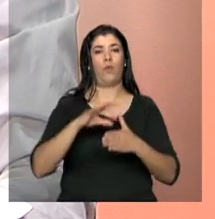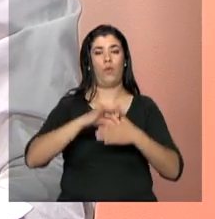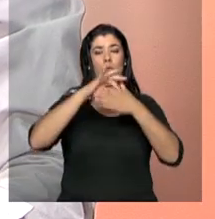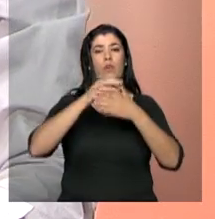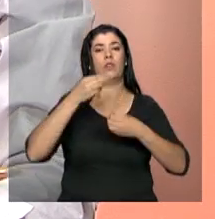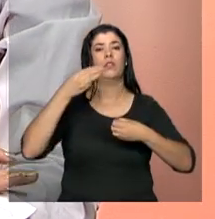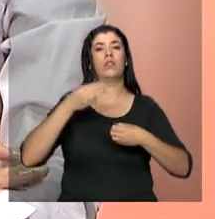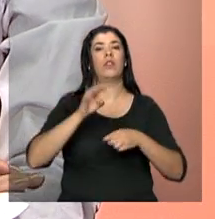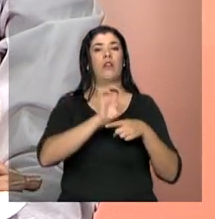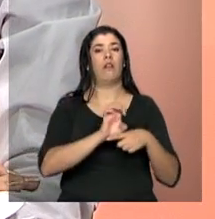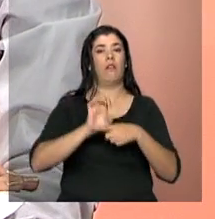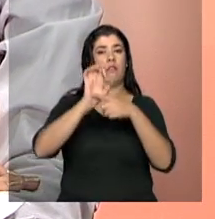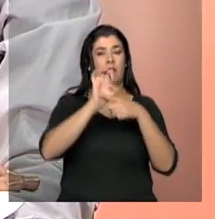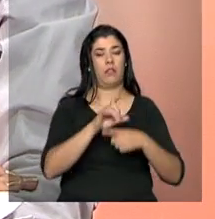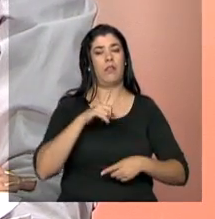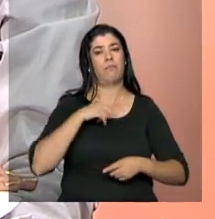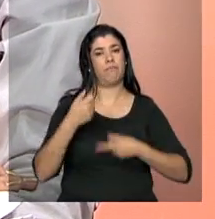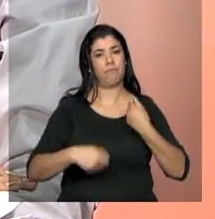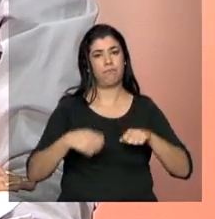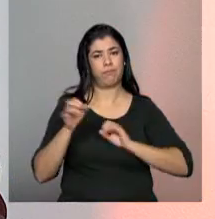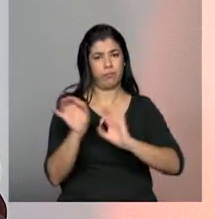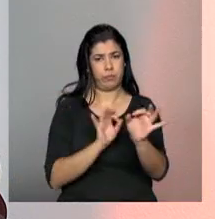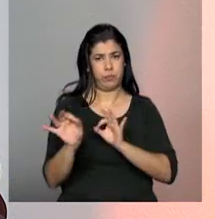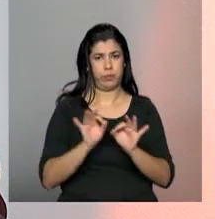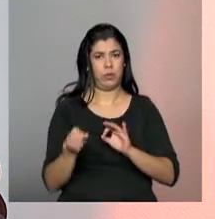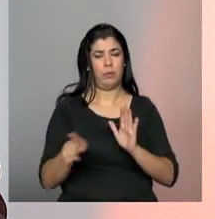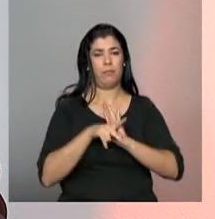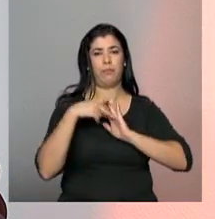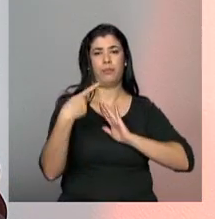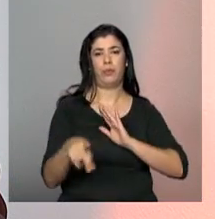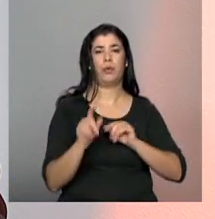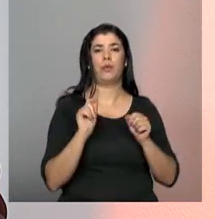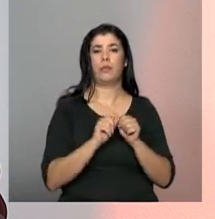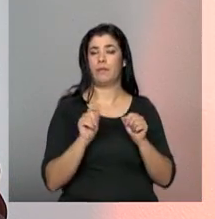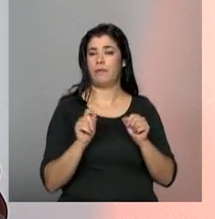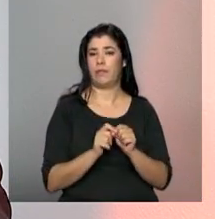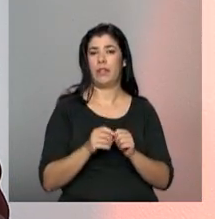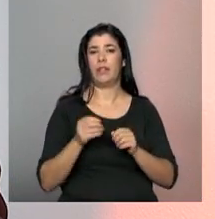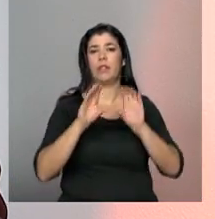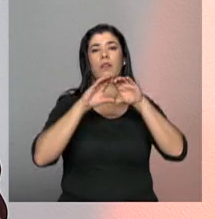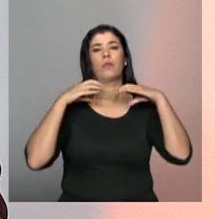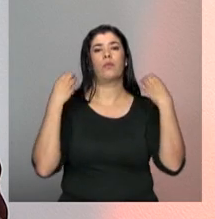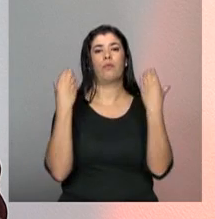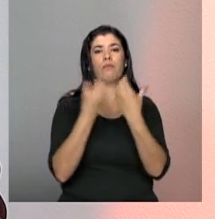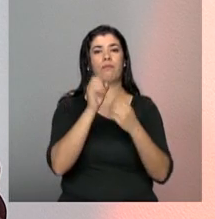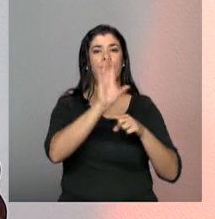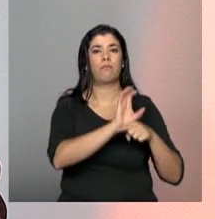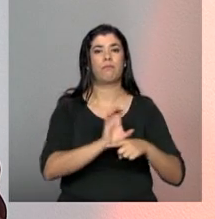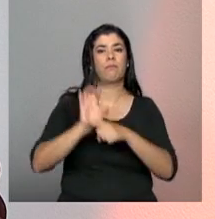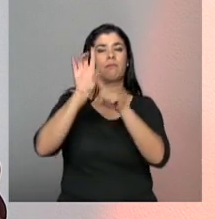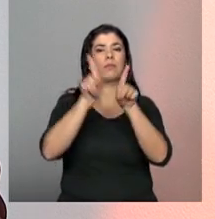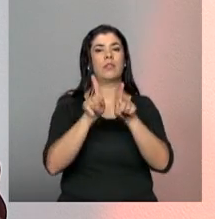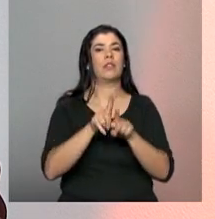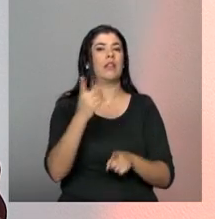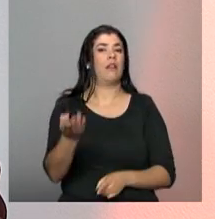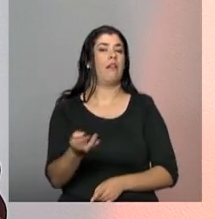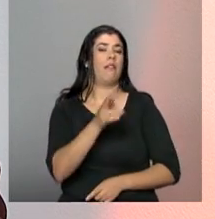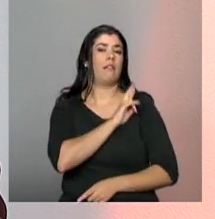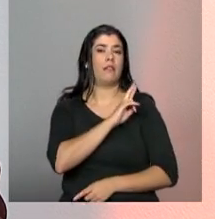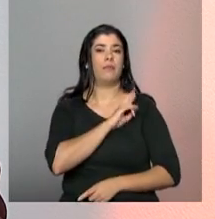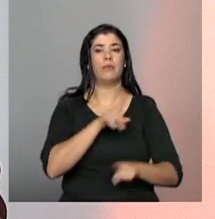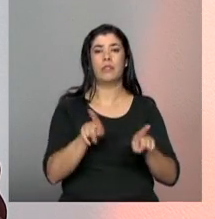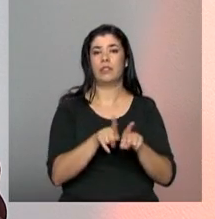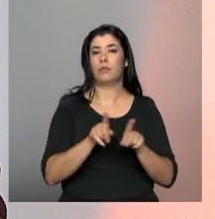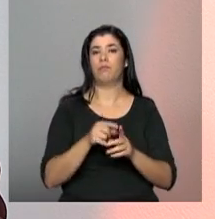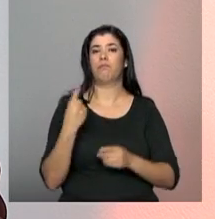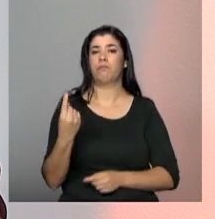toda essa construção para a realização da Conferência Estadual, mas cabe também a ele dar as diretrizes para os